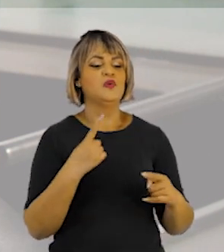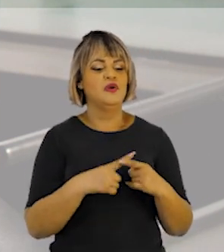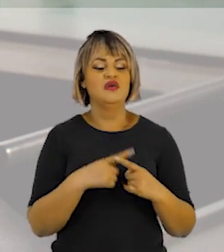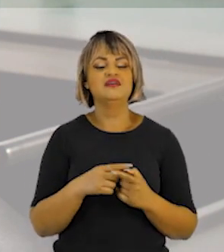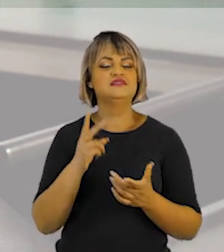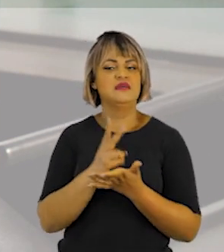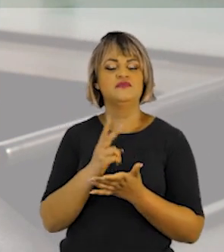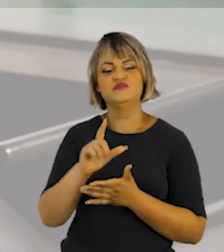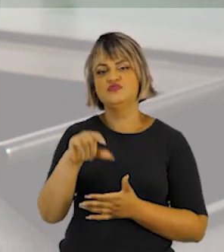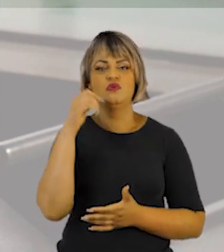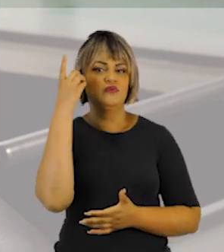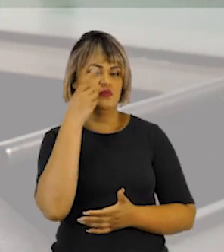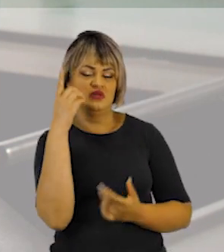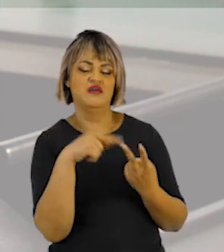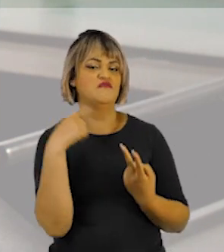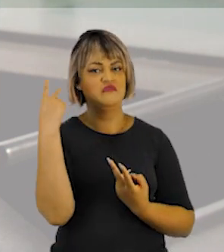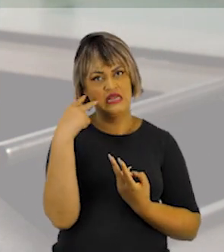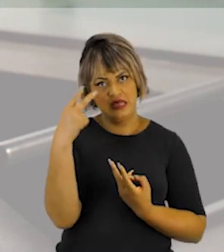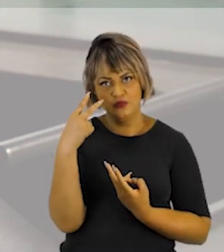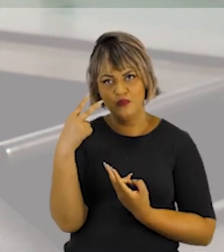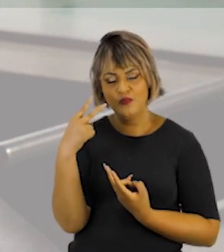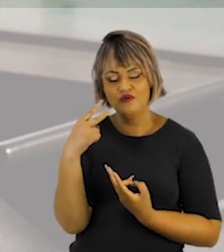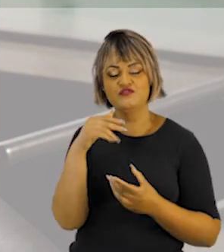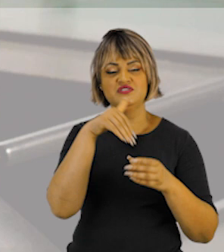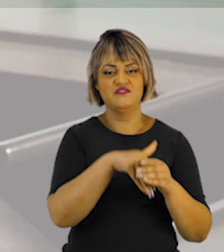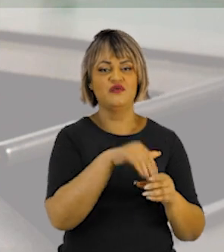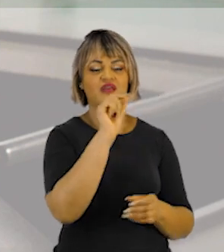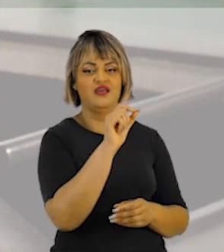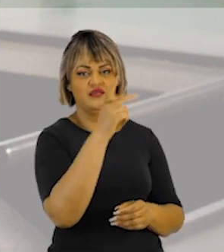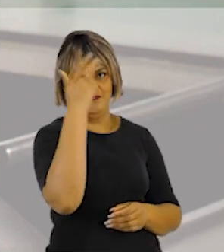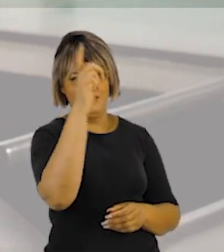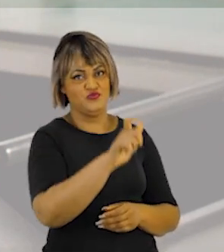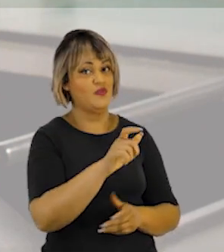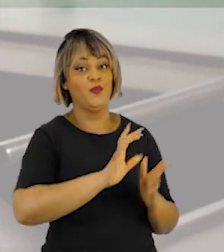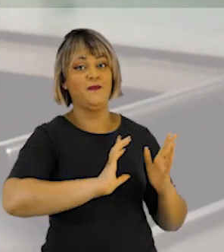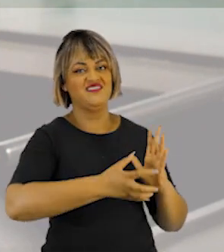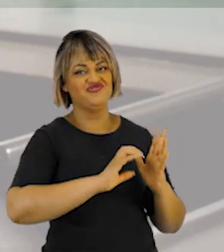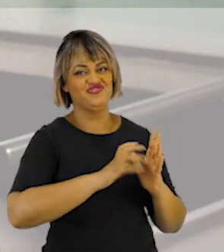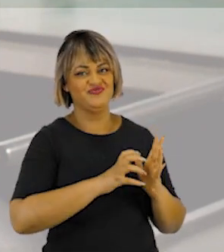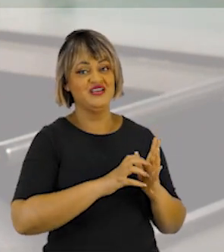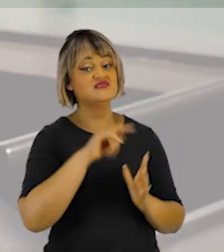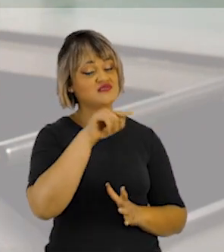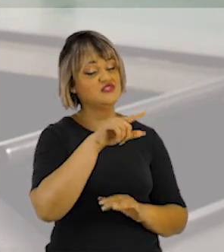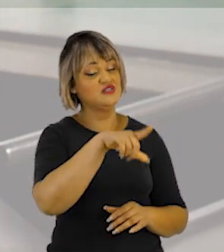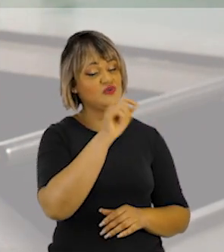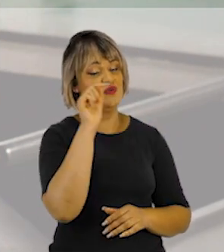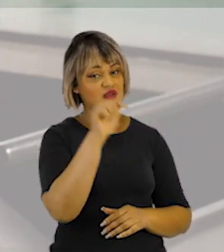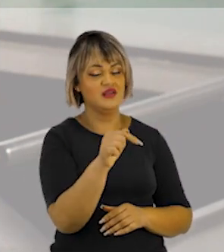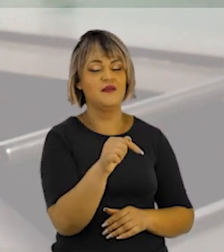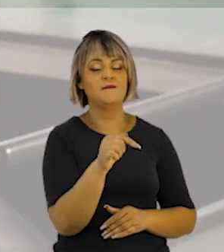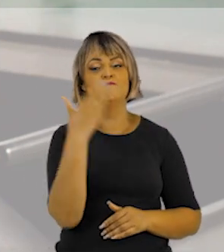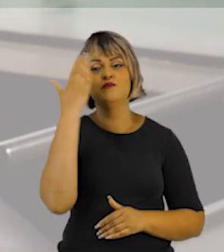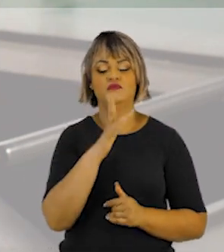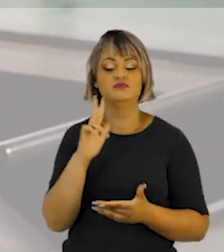na verdade, toda vez que você vota num deputado ou num vereador, você está votando no partido. O voto que você dá nele, significa a